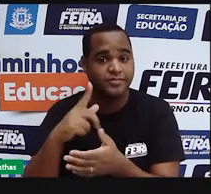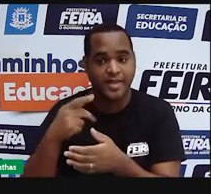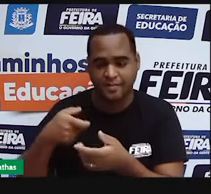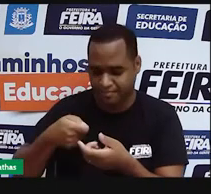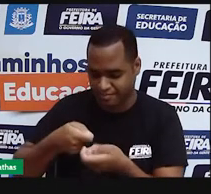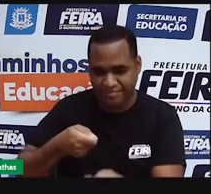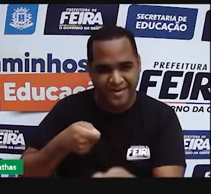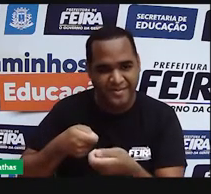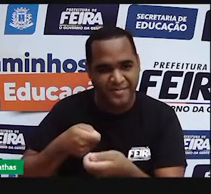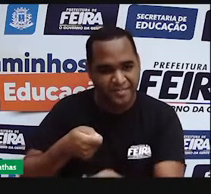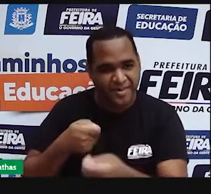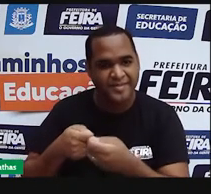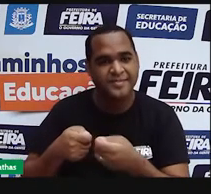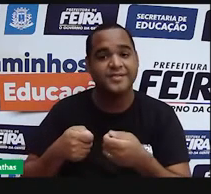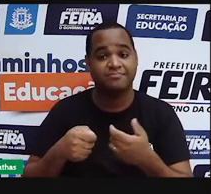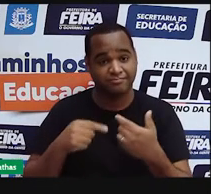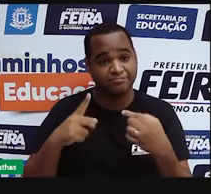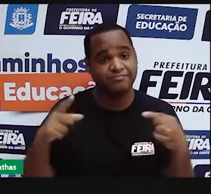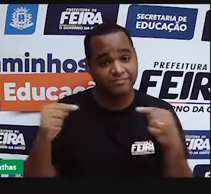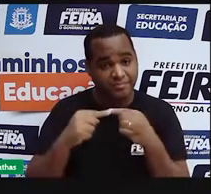modelo da bola de bilhar.